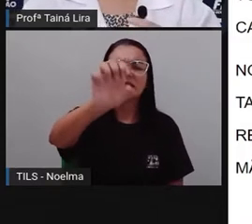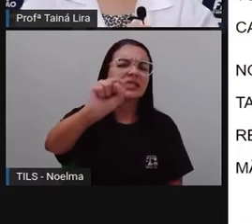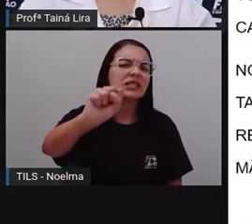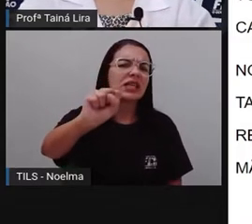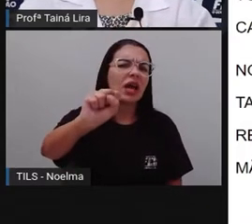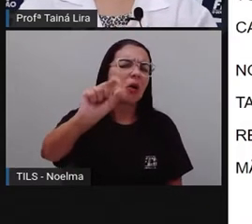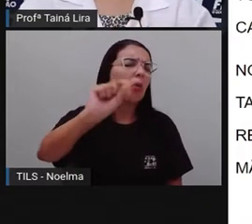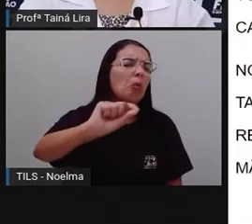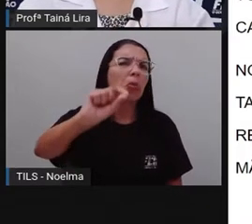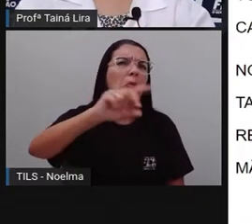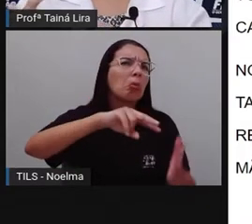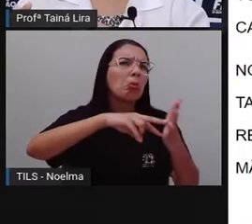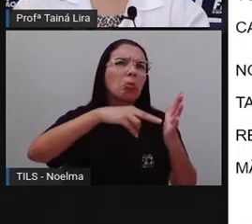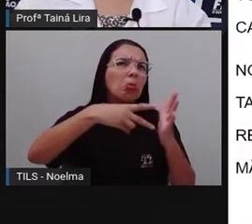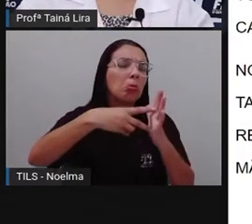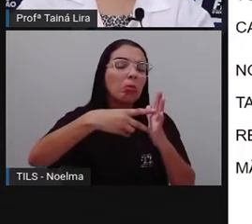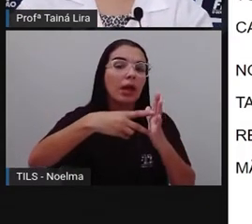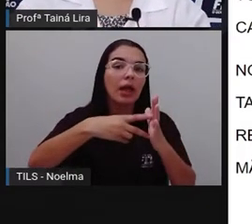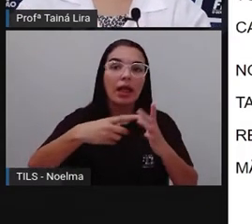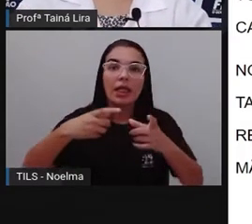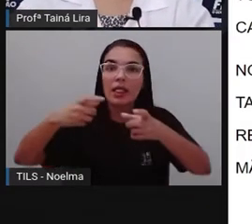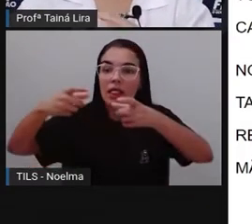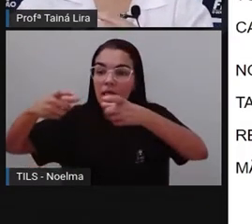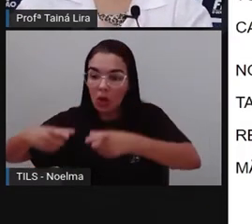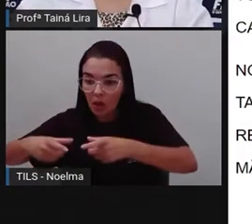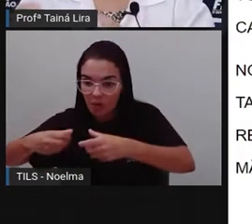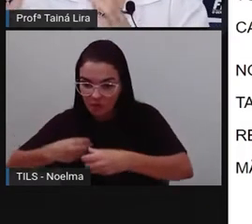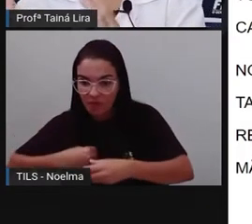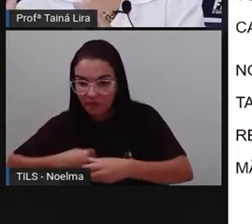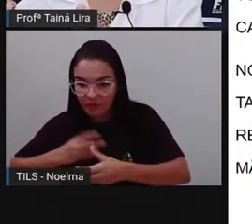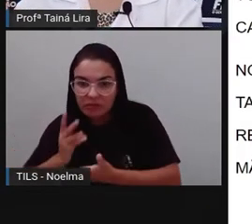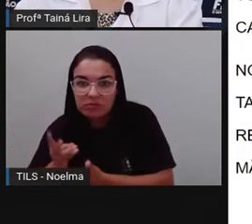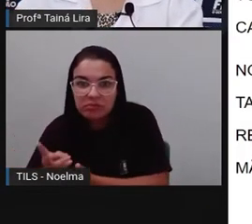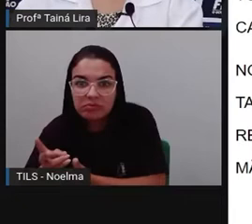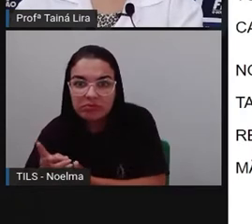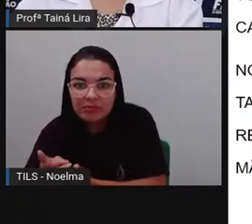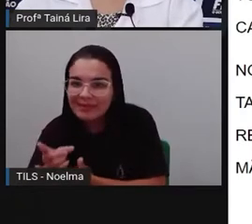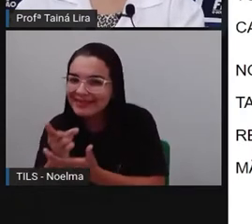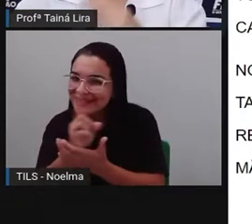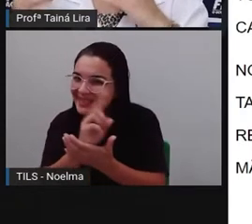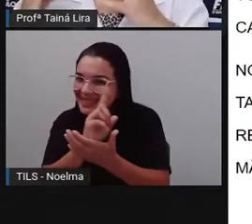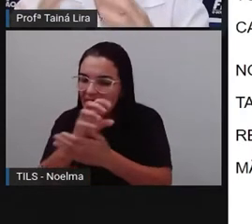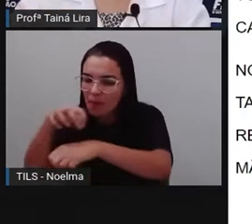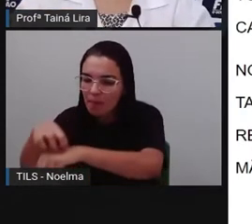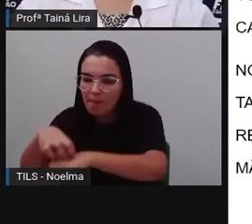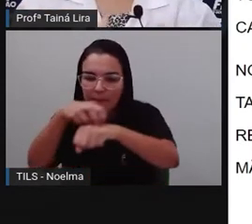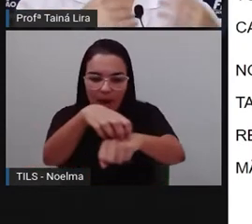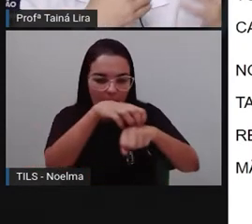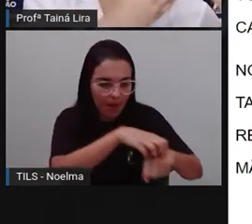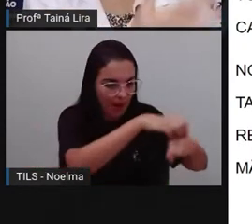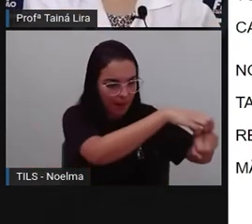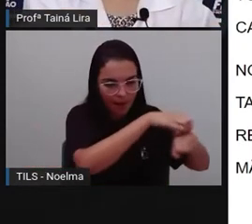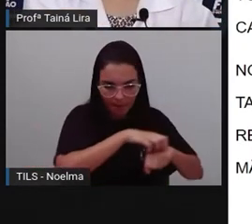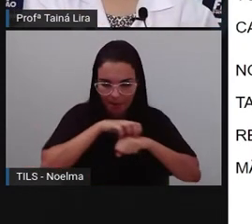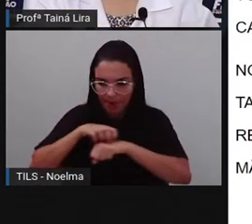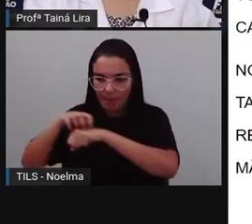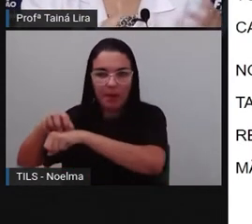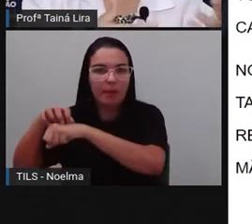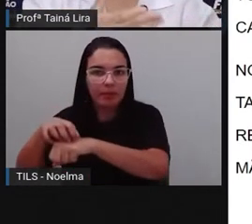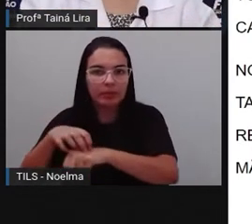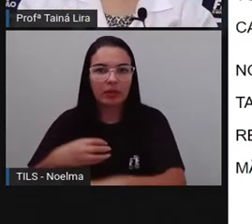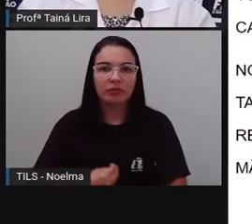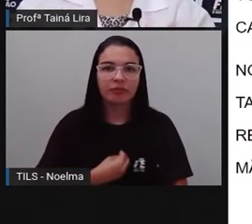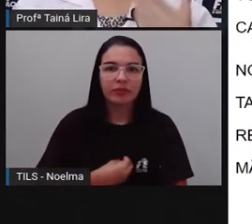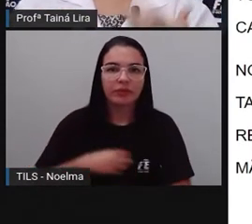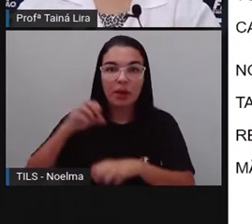não vivem em um único local. Então, eles vivem em um local e depois eles vão embora para